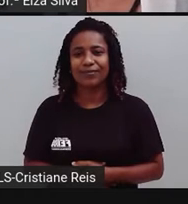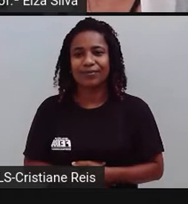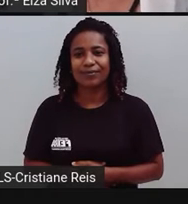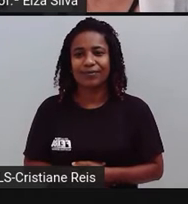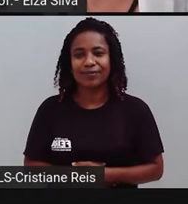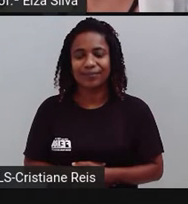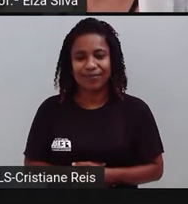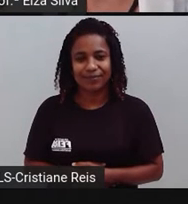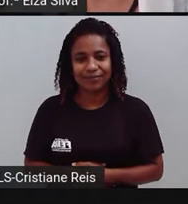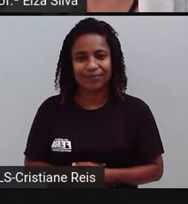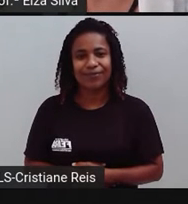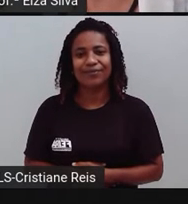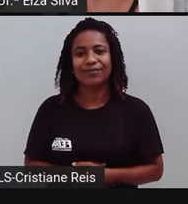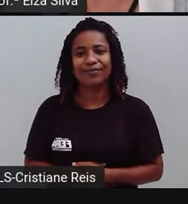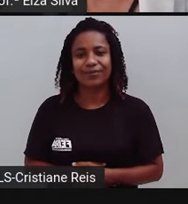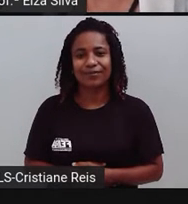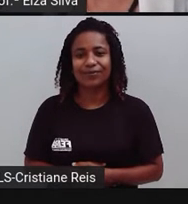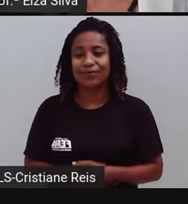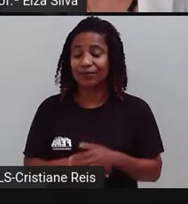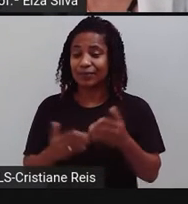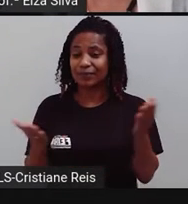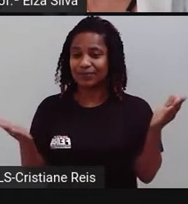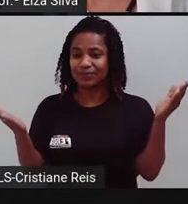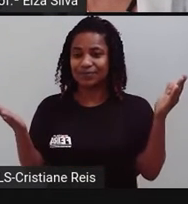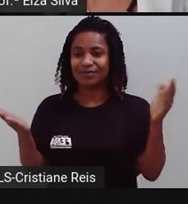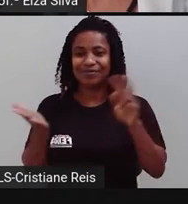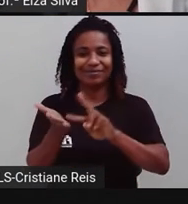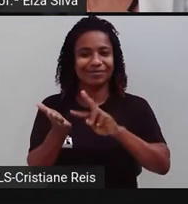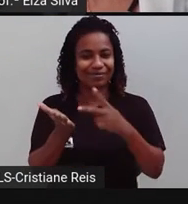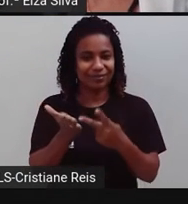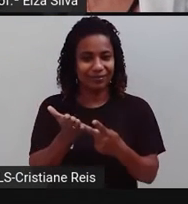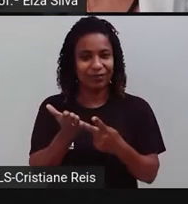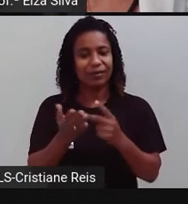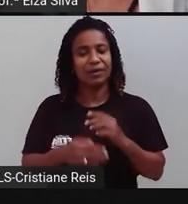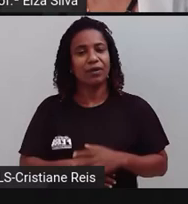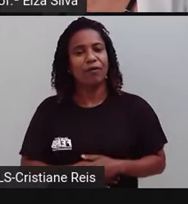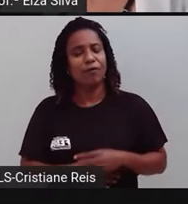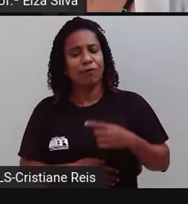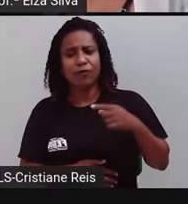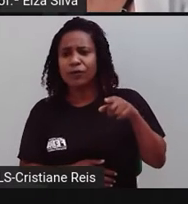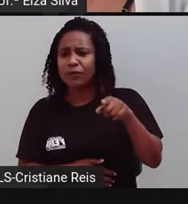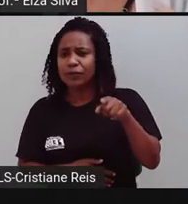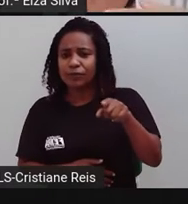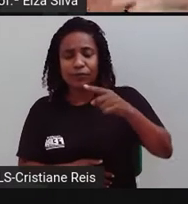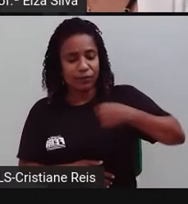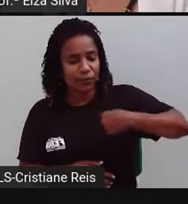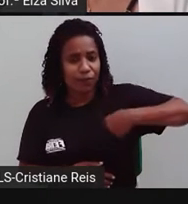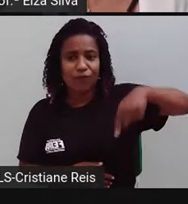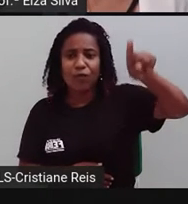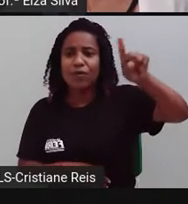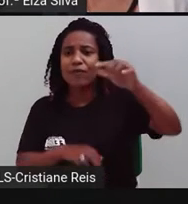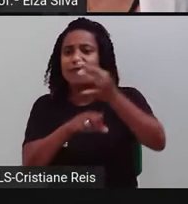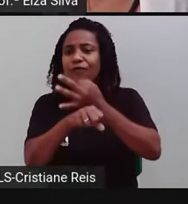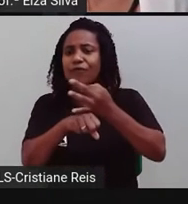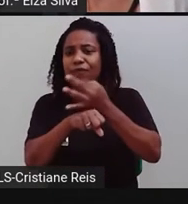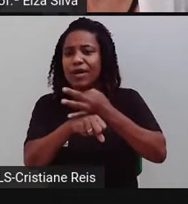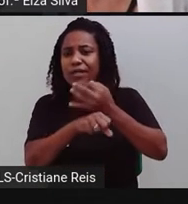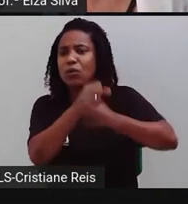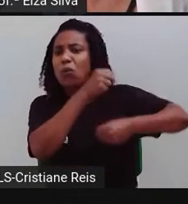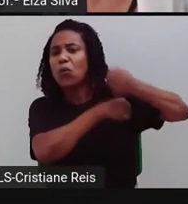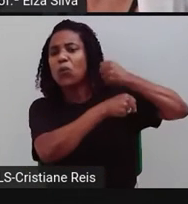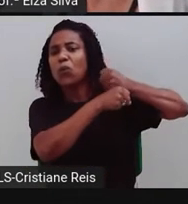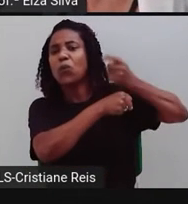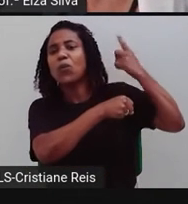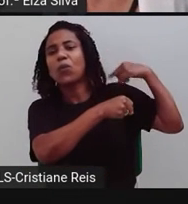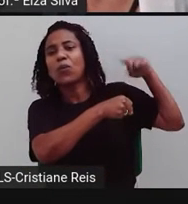holiday last year? Então, onde você foi, né? Nas suas férias do ano passado.